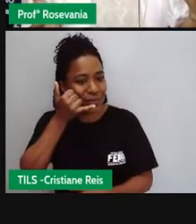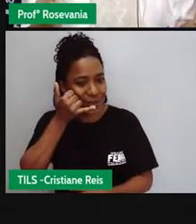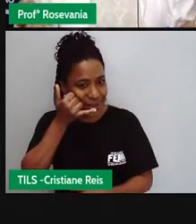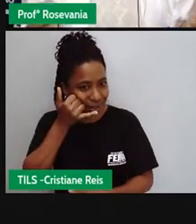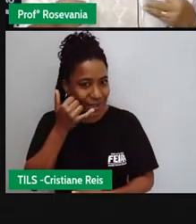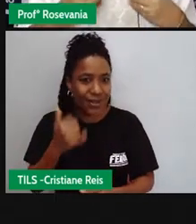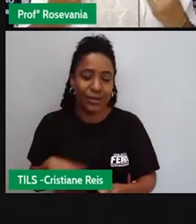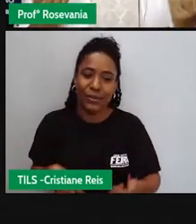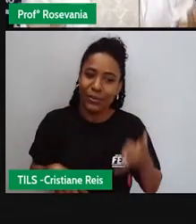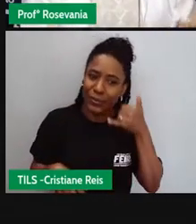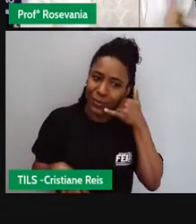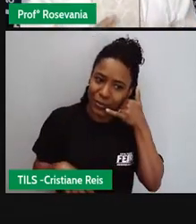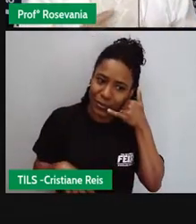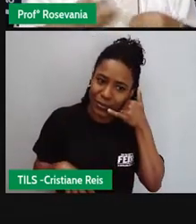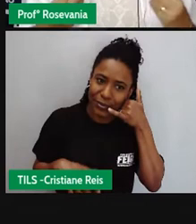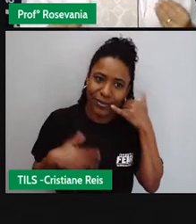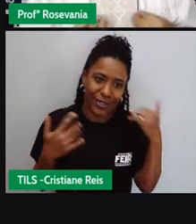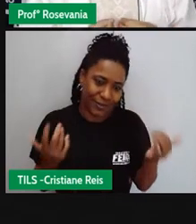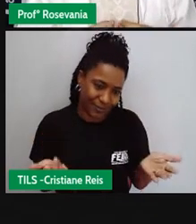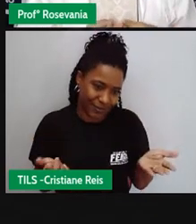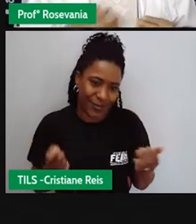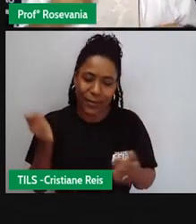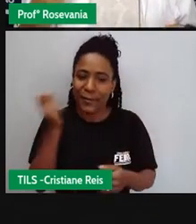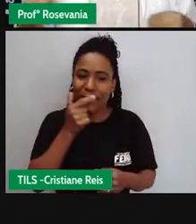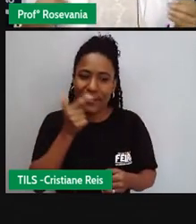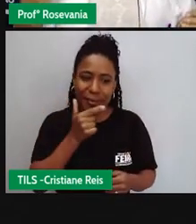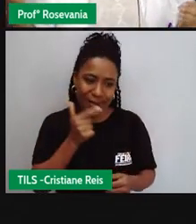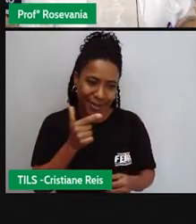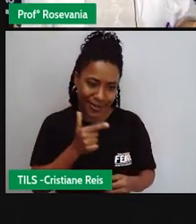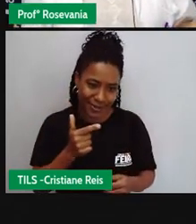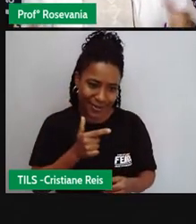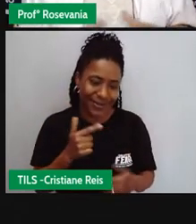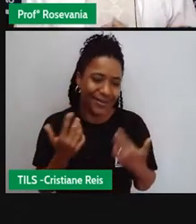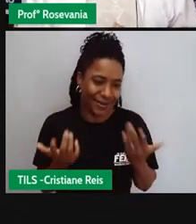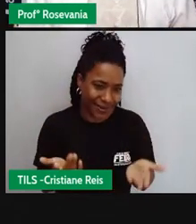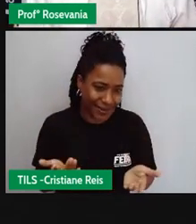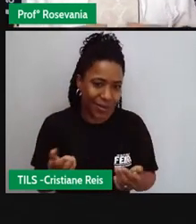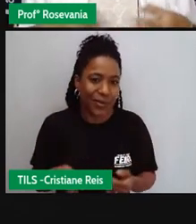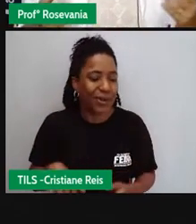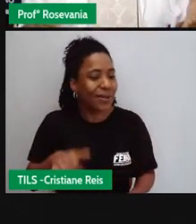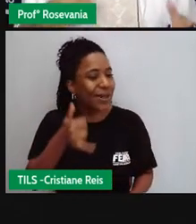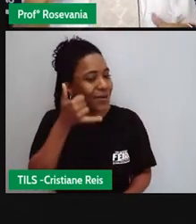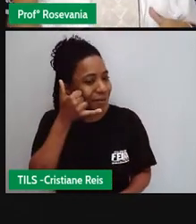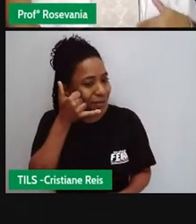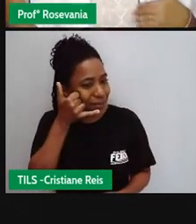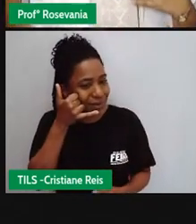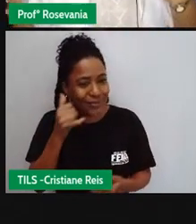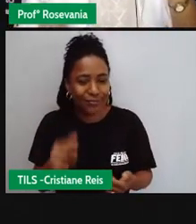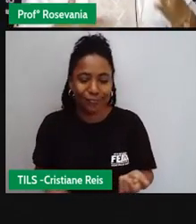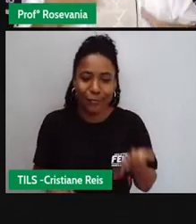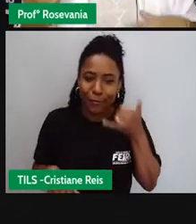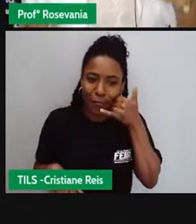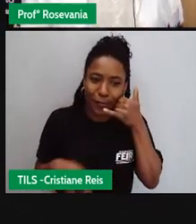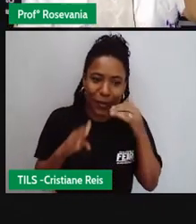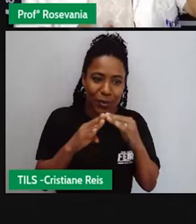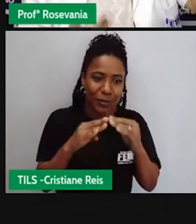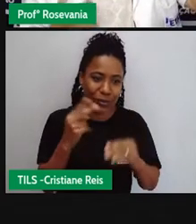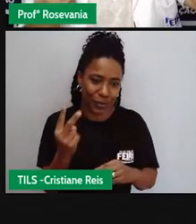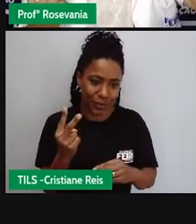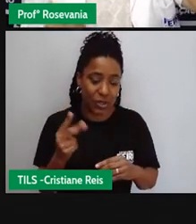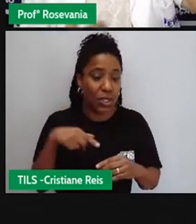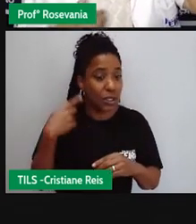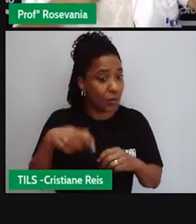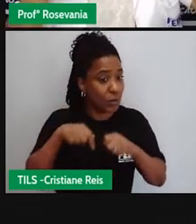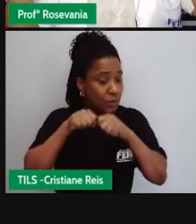para quem ligar, é claro que era uma estátira, uma piada, mas eram poucos os telefones e a partir daí quando as linhas estavam